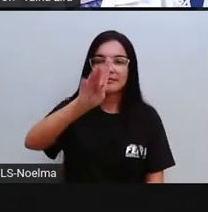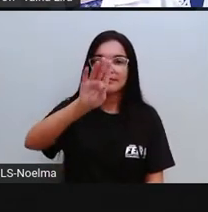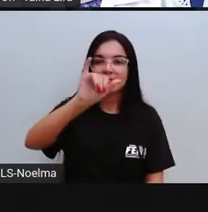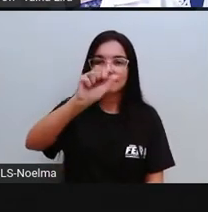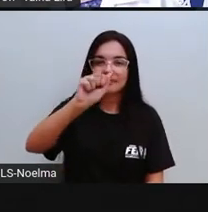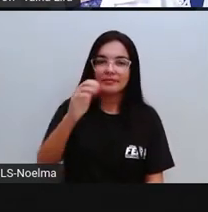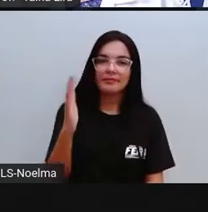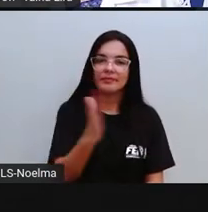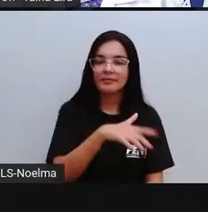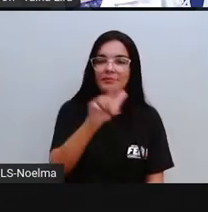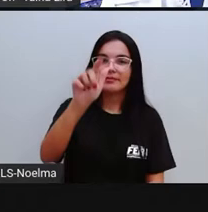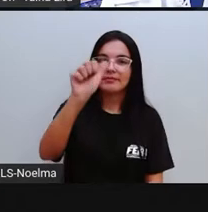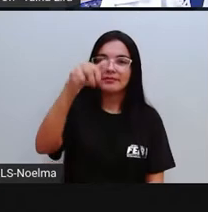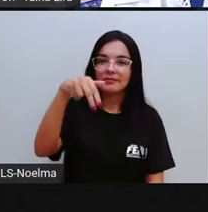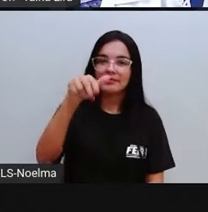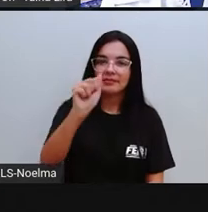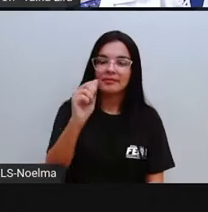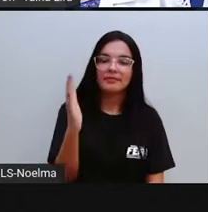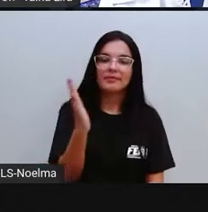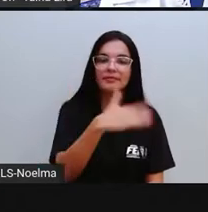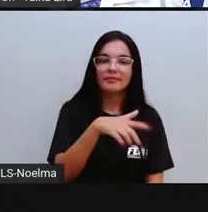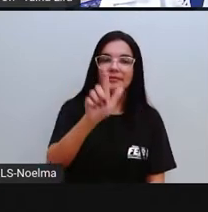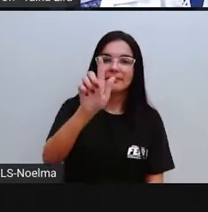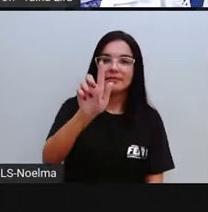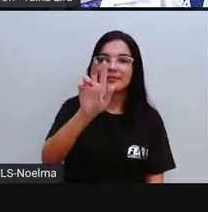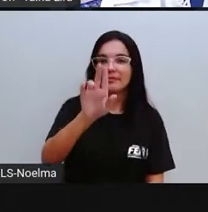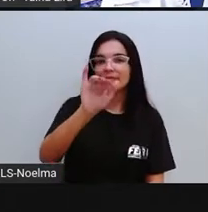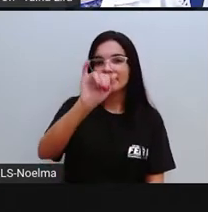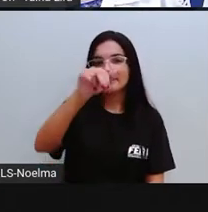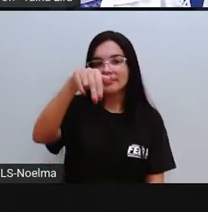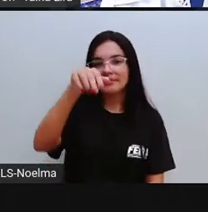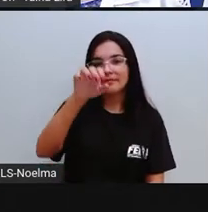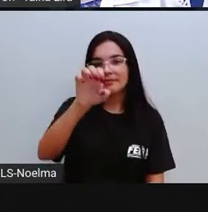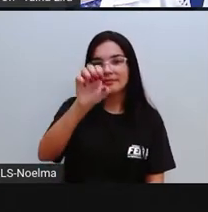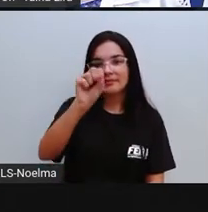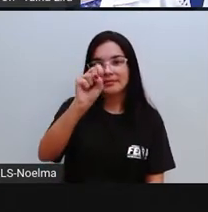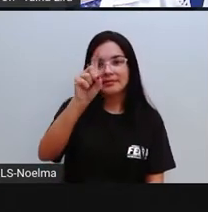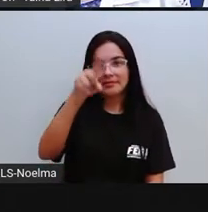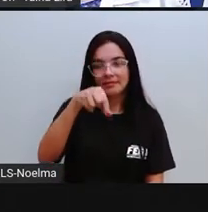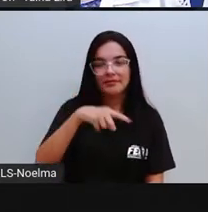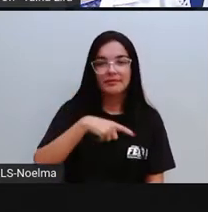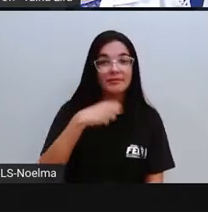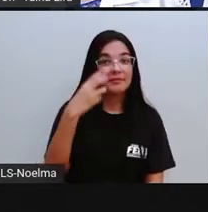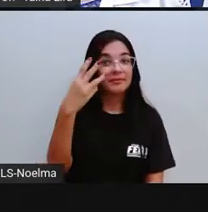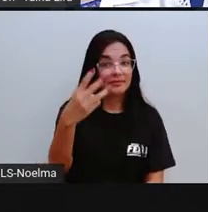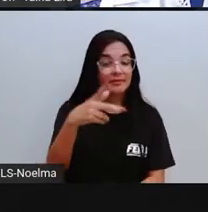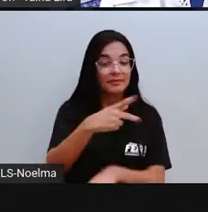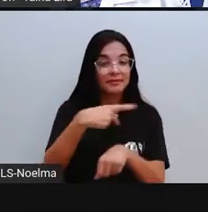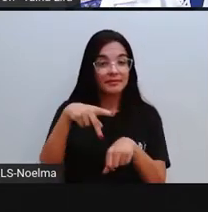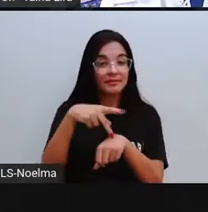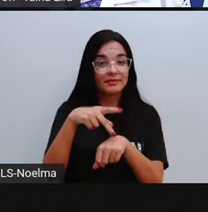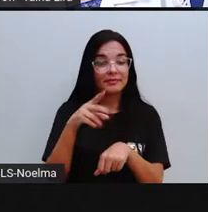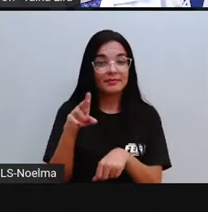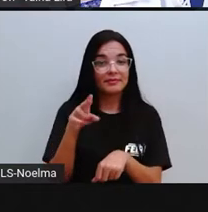Gana, Guinéz, e lá tem três países aí com o nome de Guinéz, tá bom?